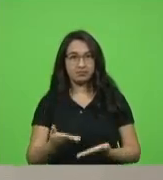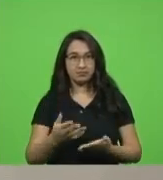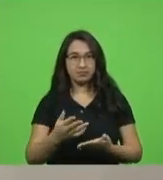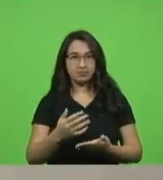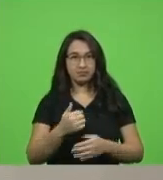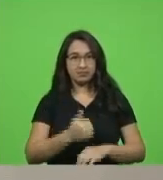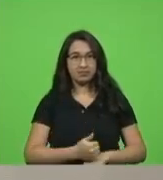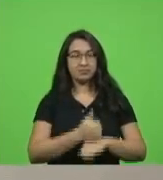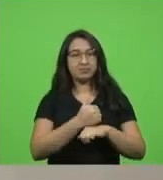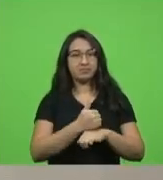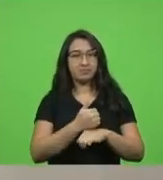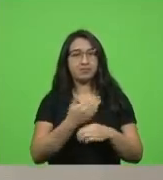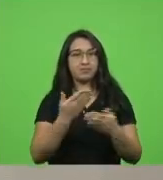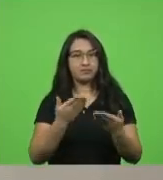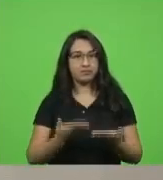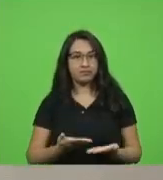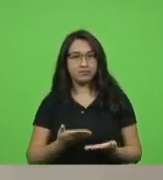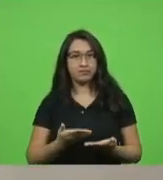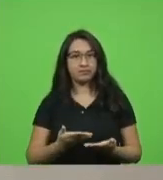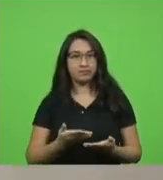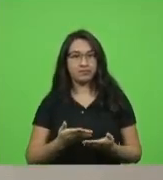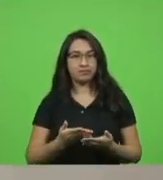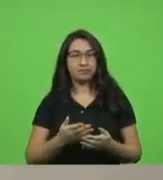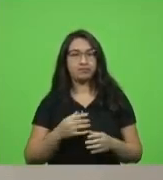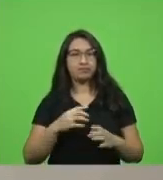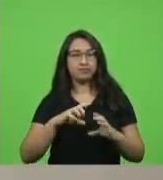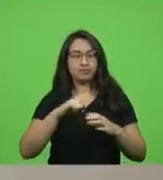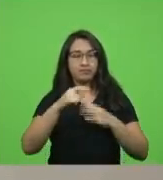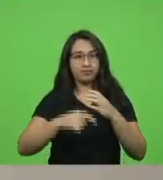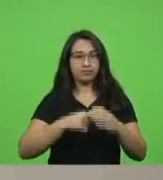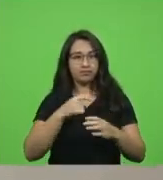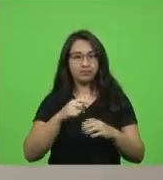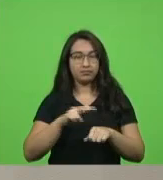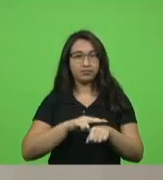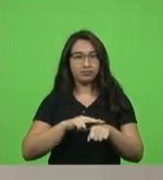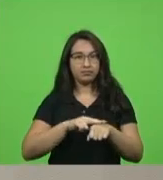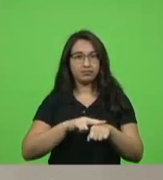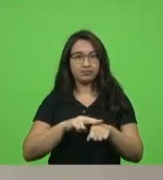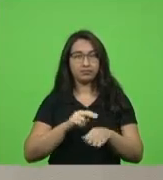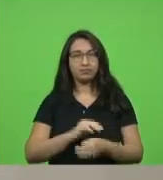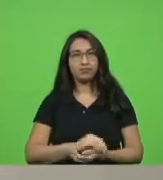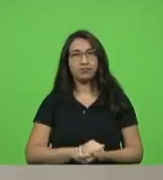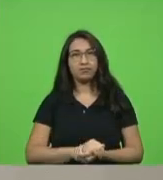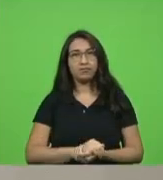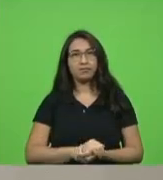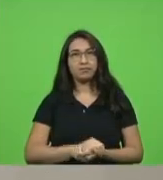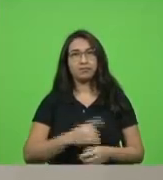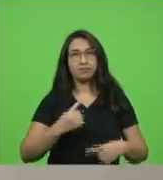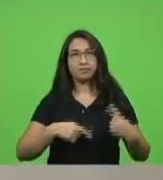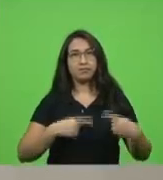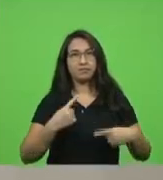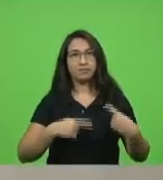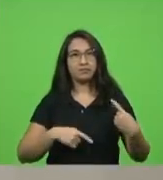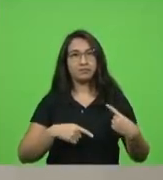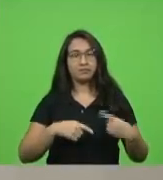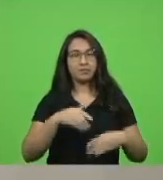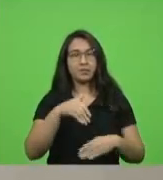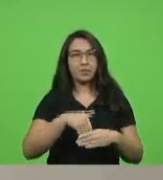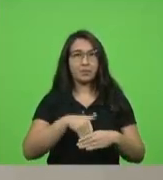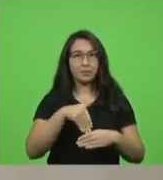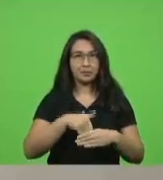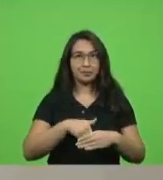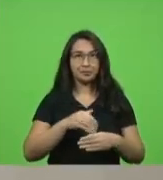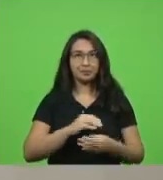edição do prêmio Green Please The Work em discussão não havendo quem queira discutir em votação deputados que aprovam